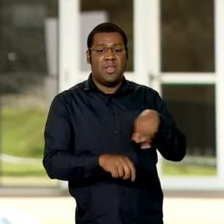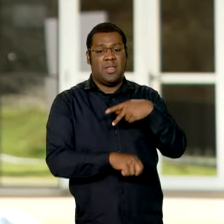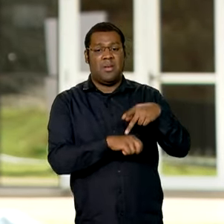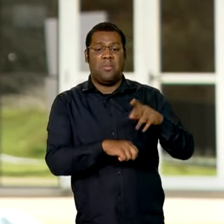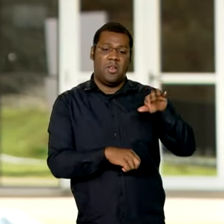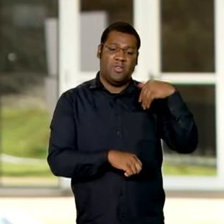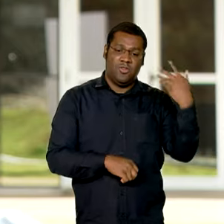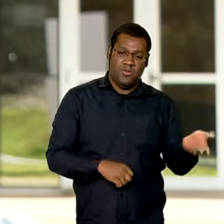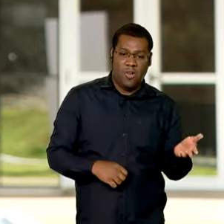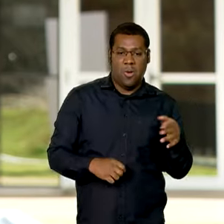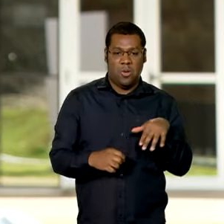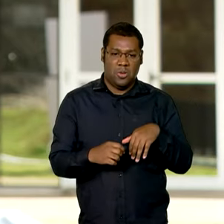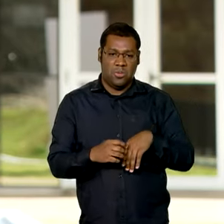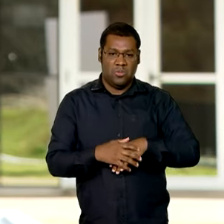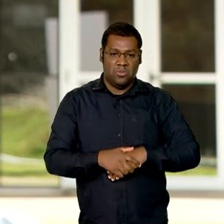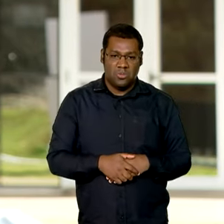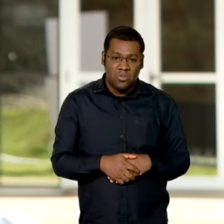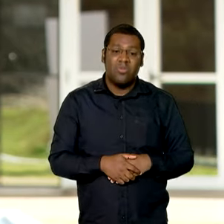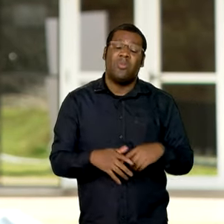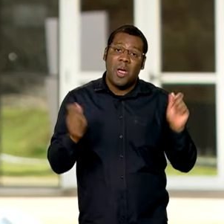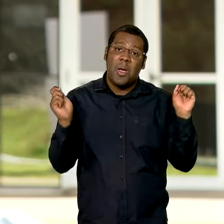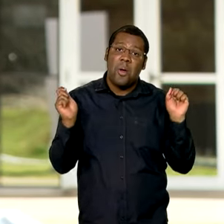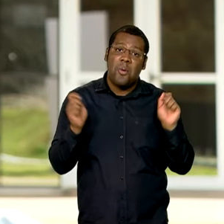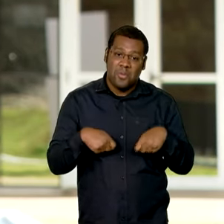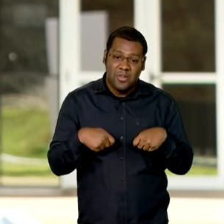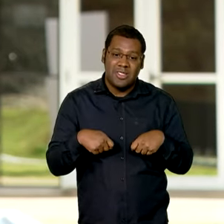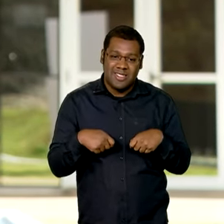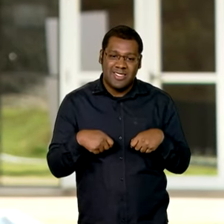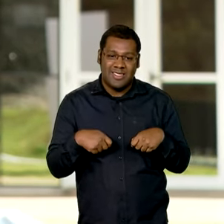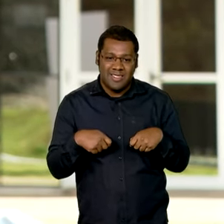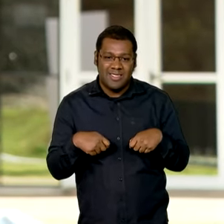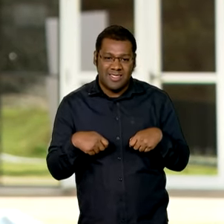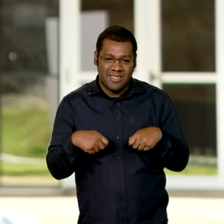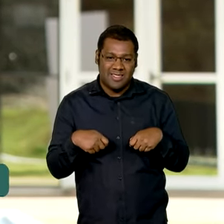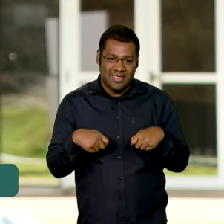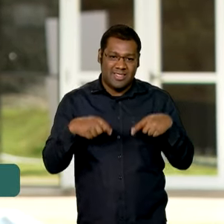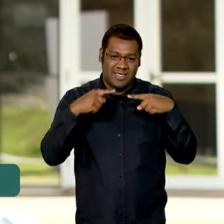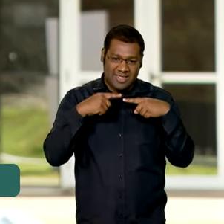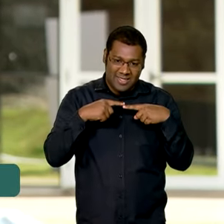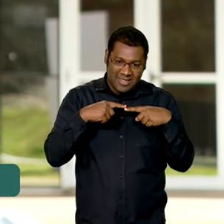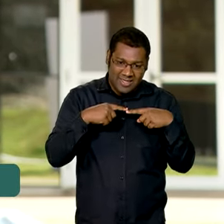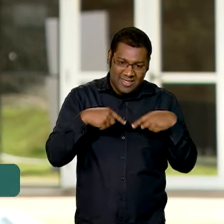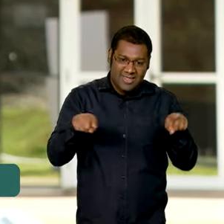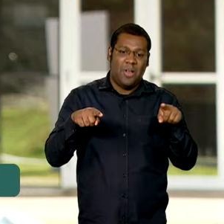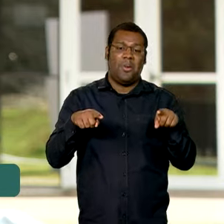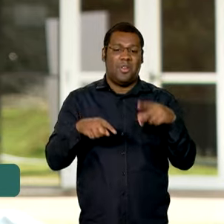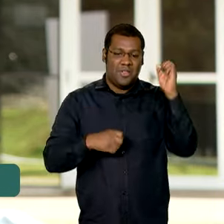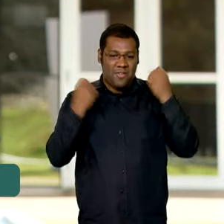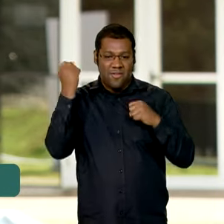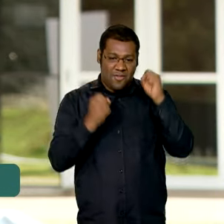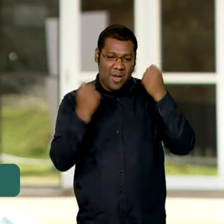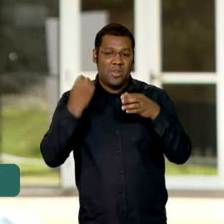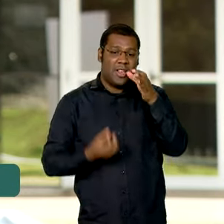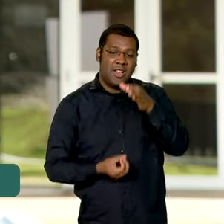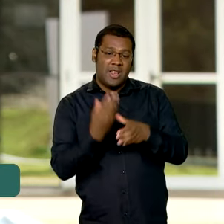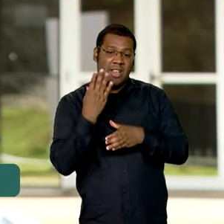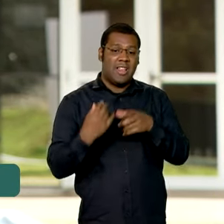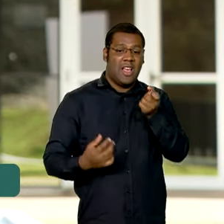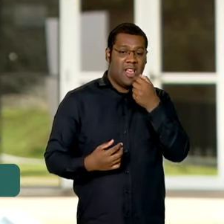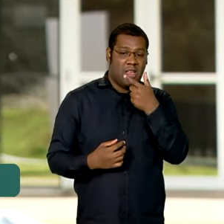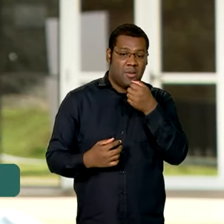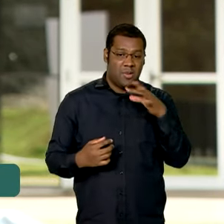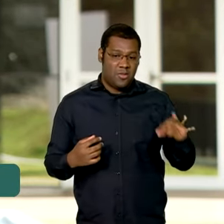produção já nasce com capacidade para suprir a demanda nacional de insulina. A iniciativa é parte da